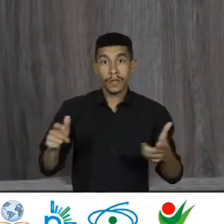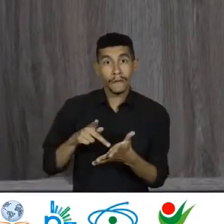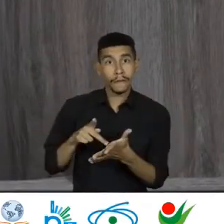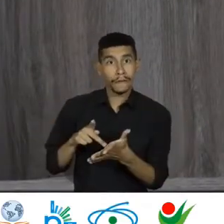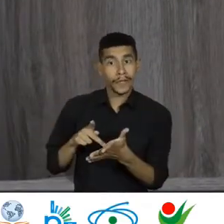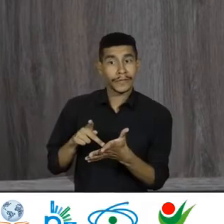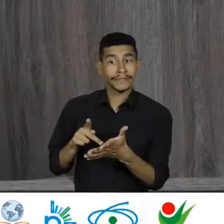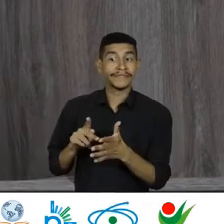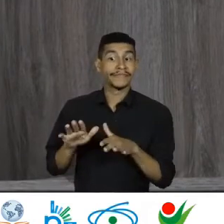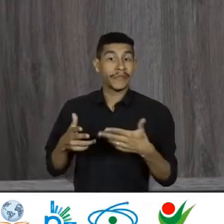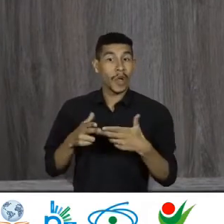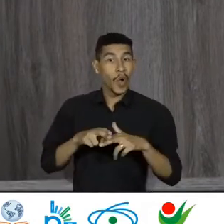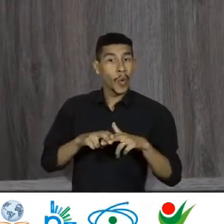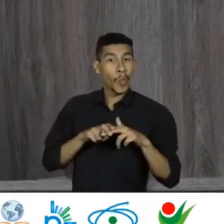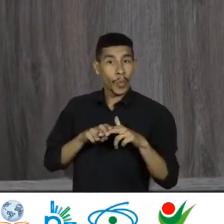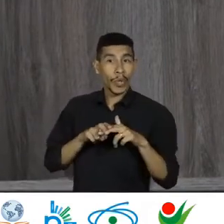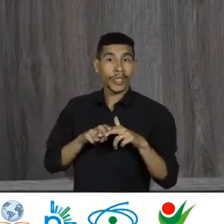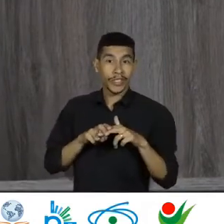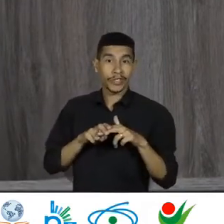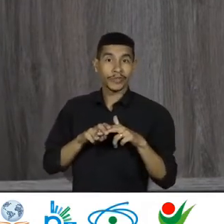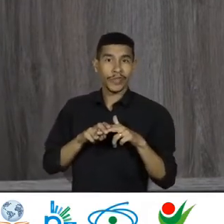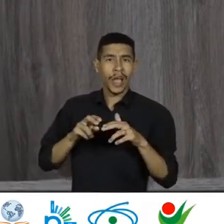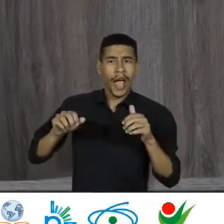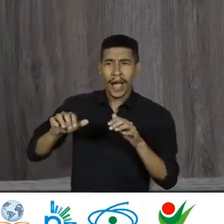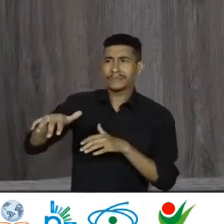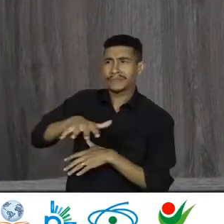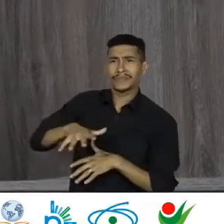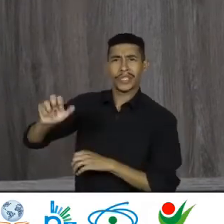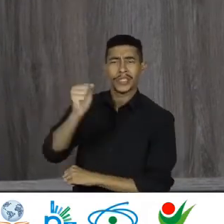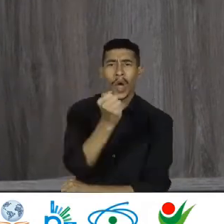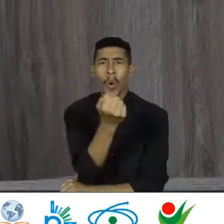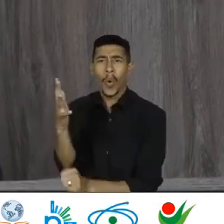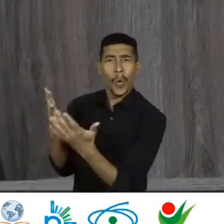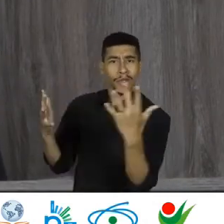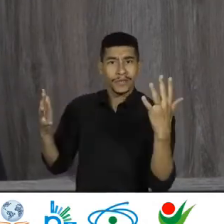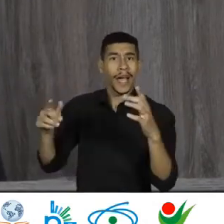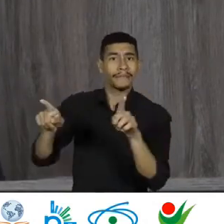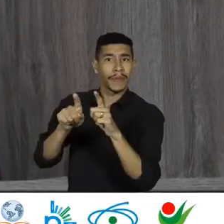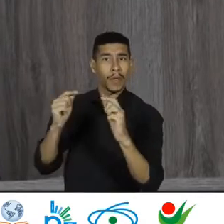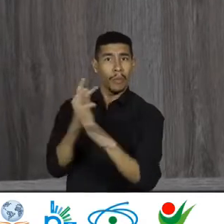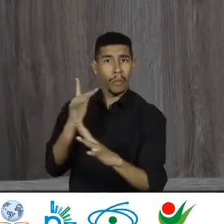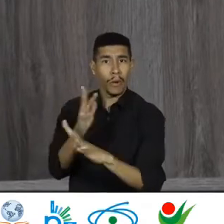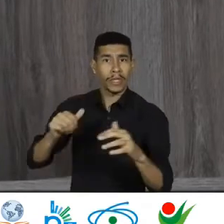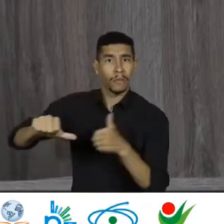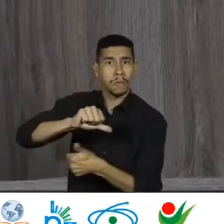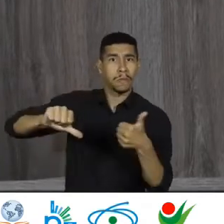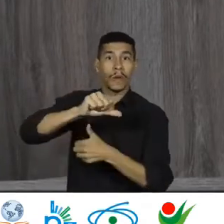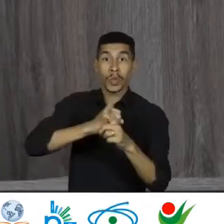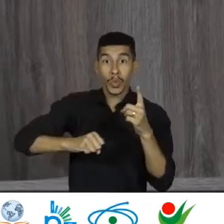Reconfigurando as paisagens urbanas, sociais, políticas e